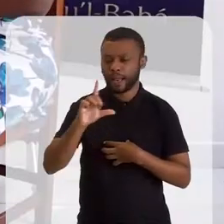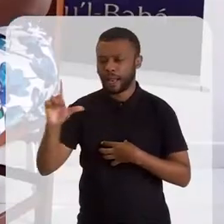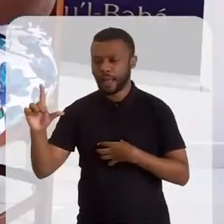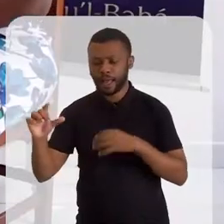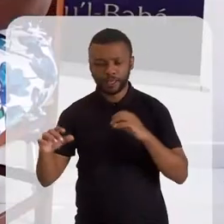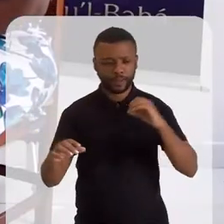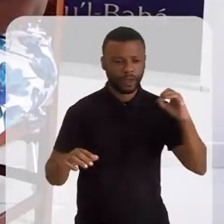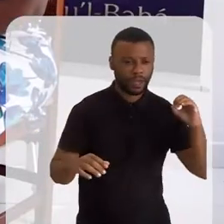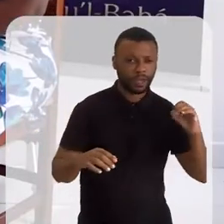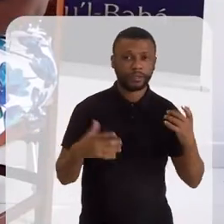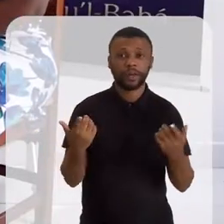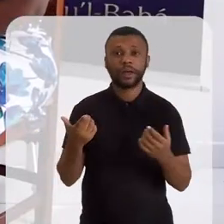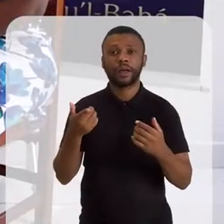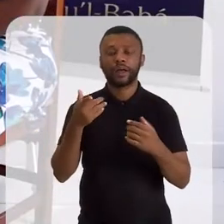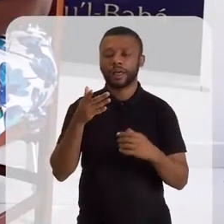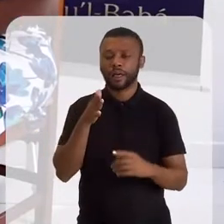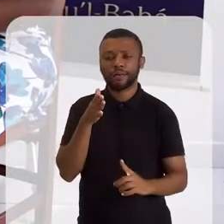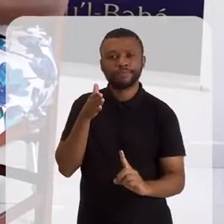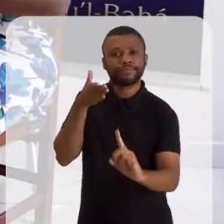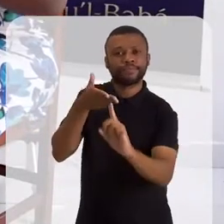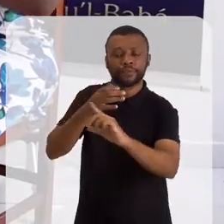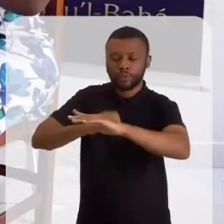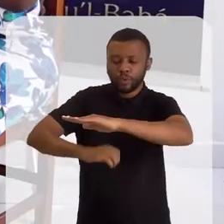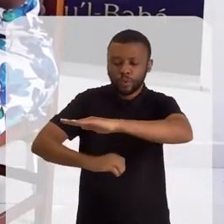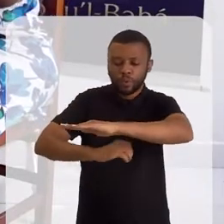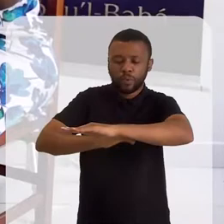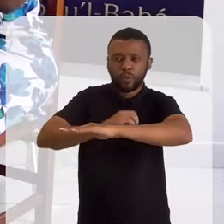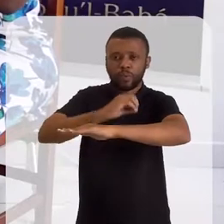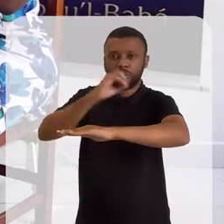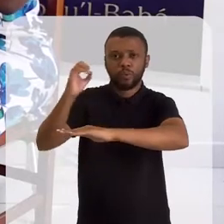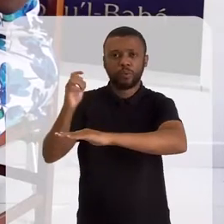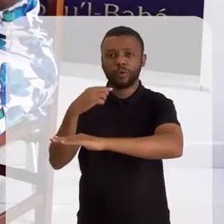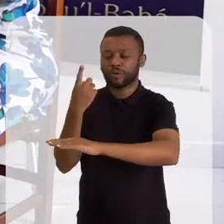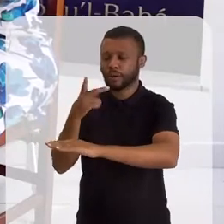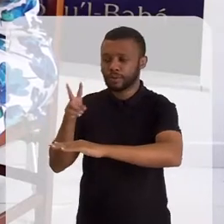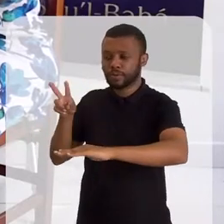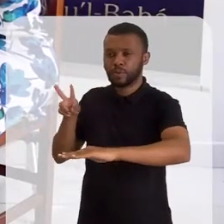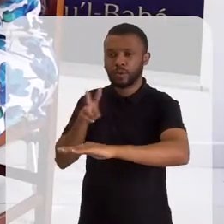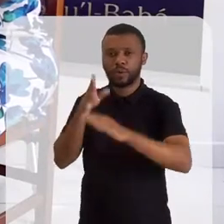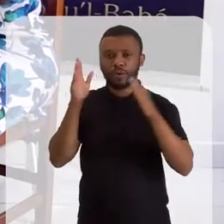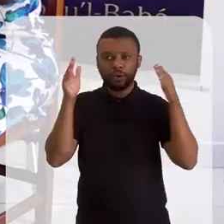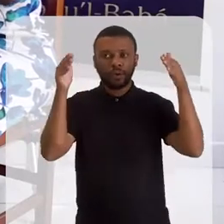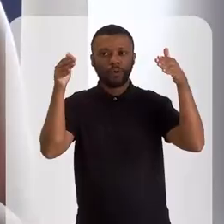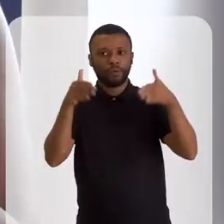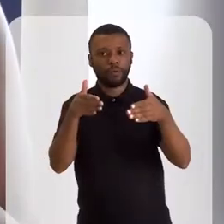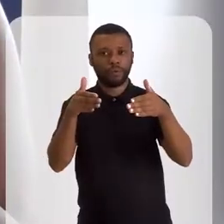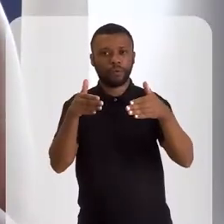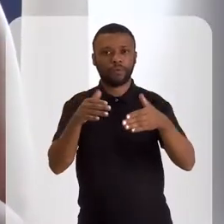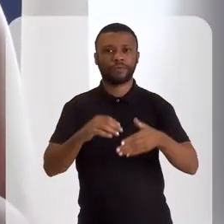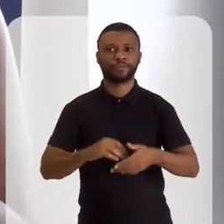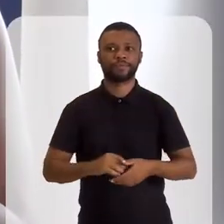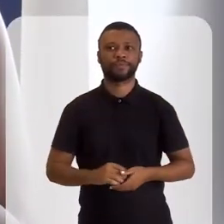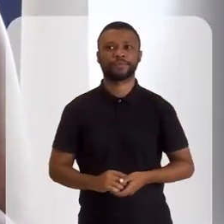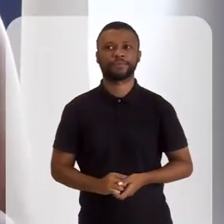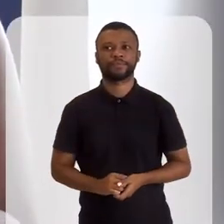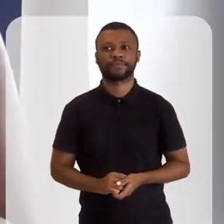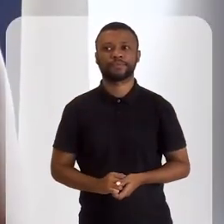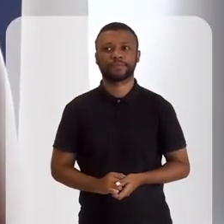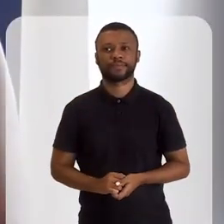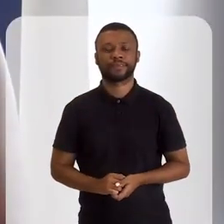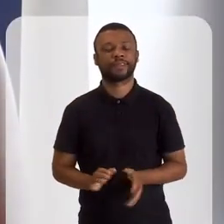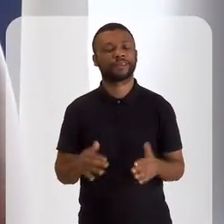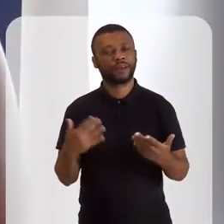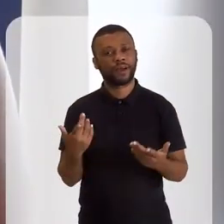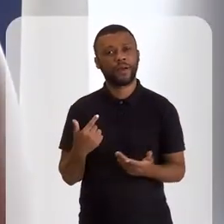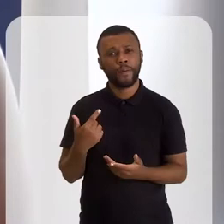Seria para o nascer do sol. Então, realmente, a gente se volta. Mas é um pouquinho mais para frente, assim. Então,